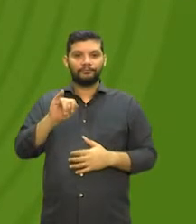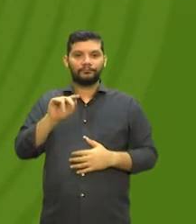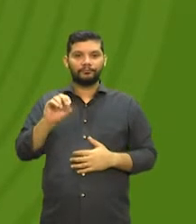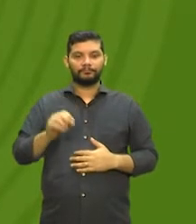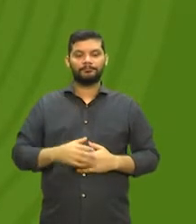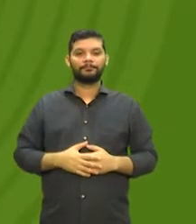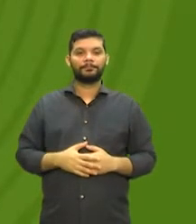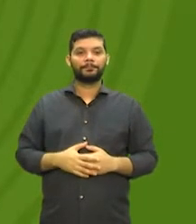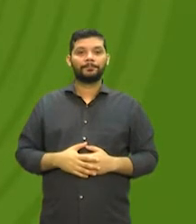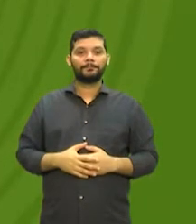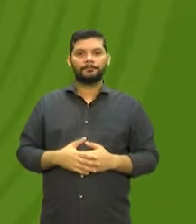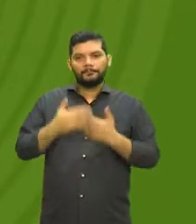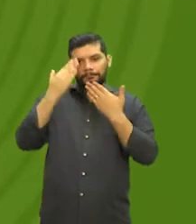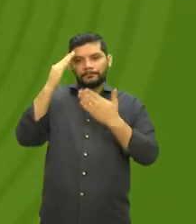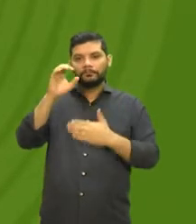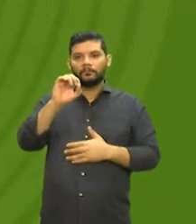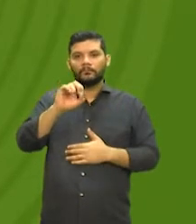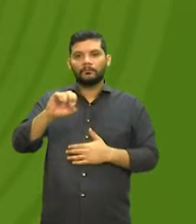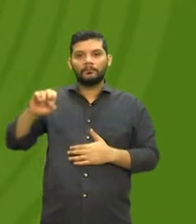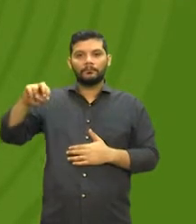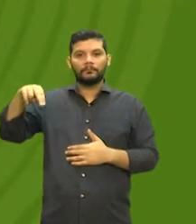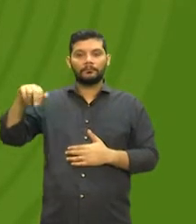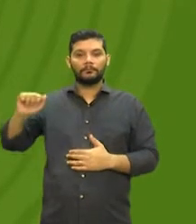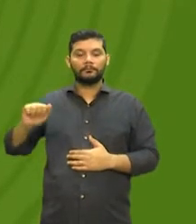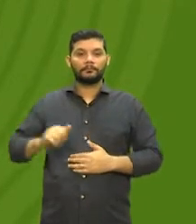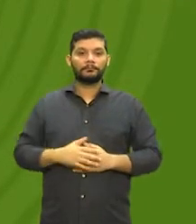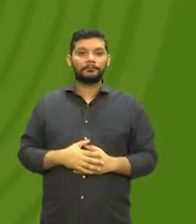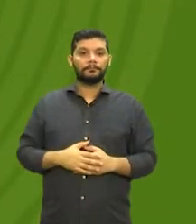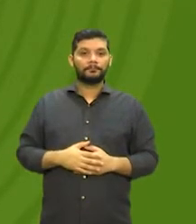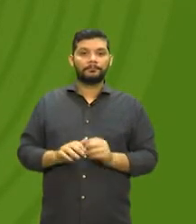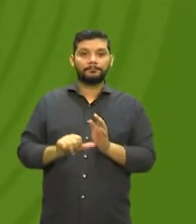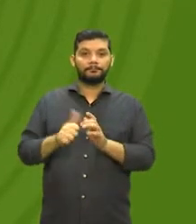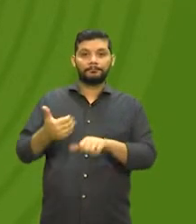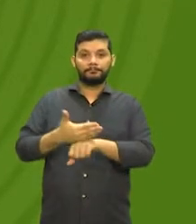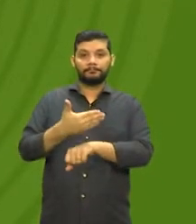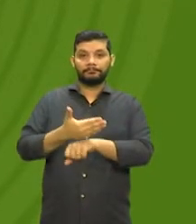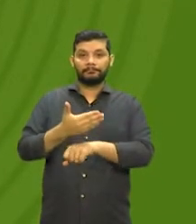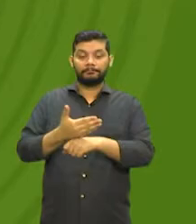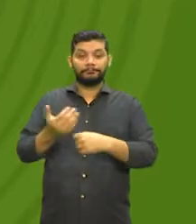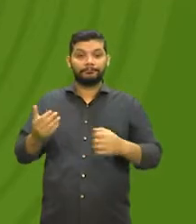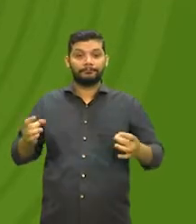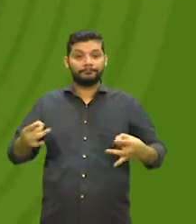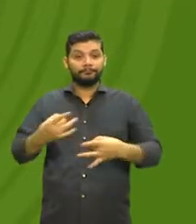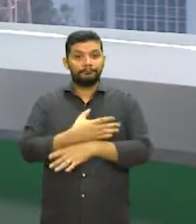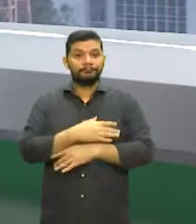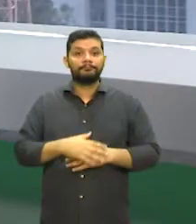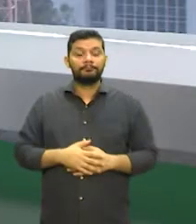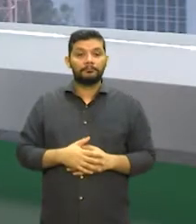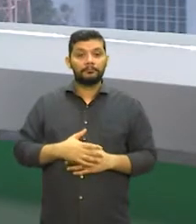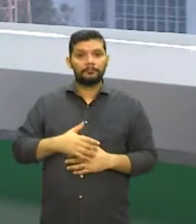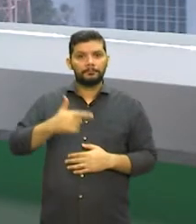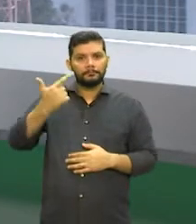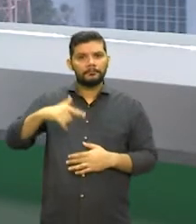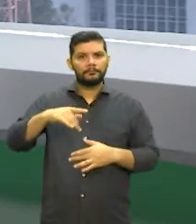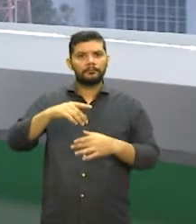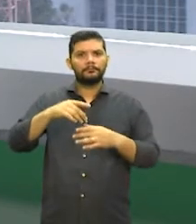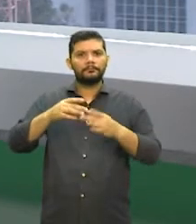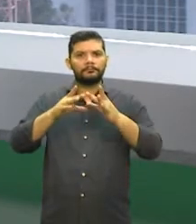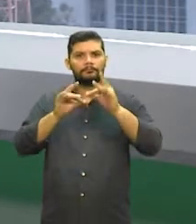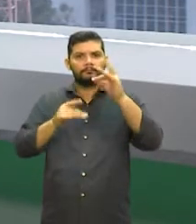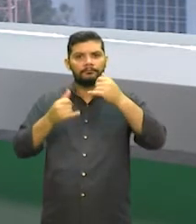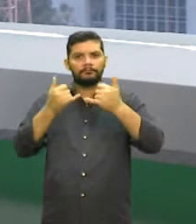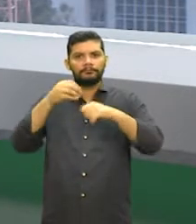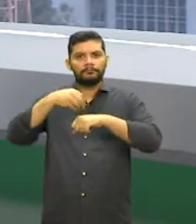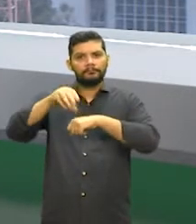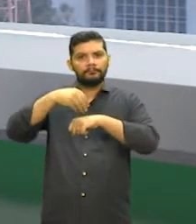Obrigado, Ana, pelas suas informações, pela sua participação aqui no primeiro expediente, que está terminando. Mais notícias no Jornal Assembleia, que